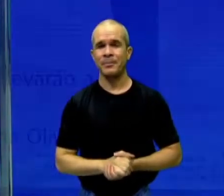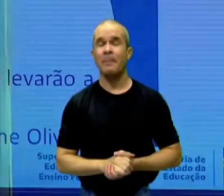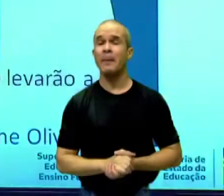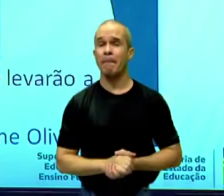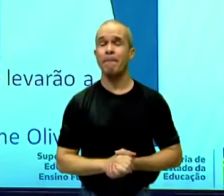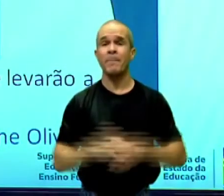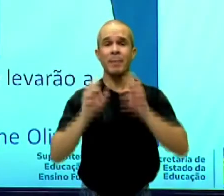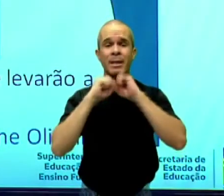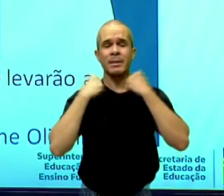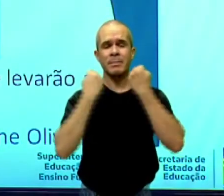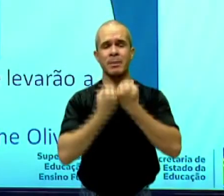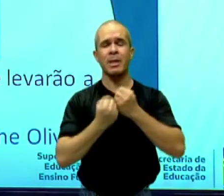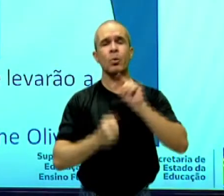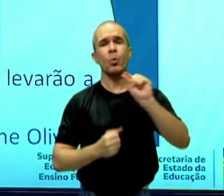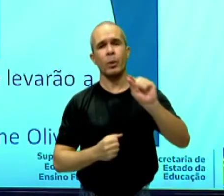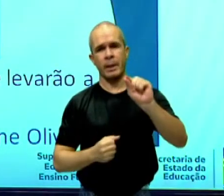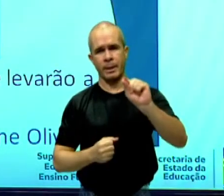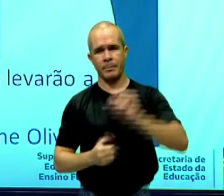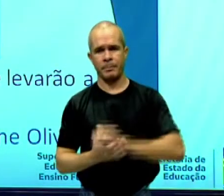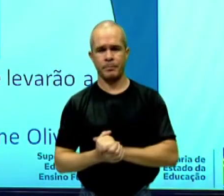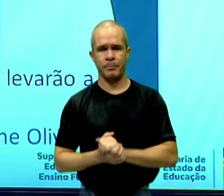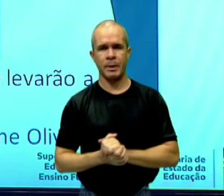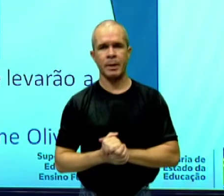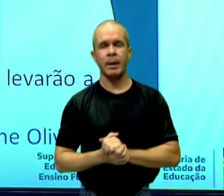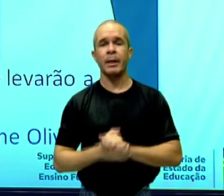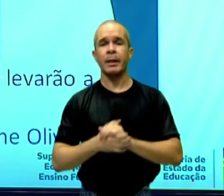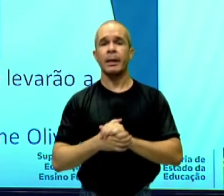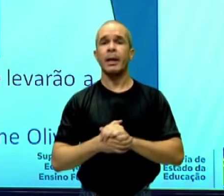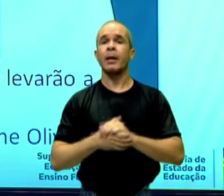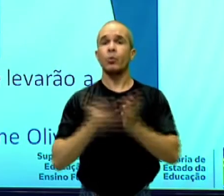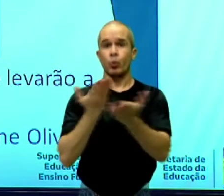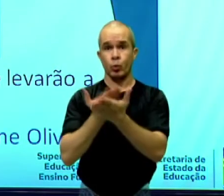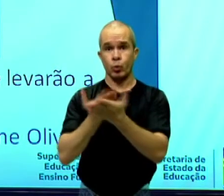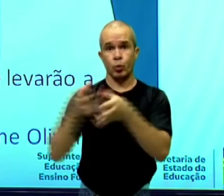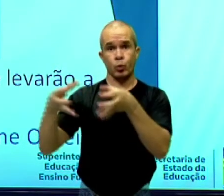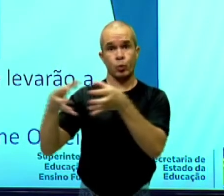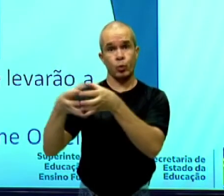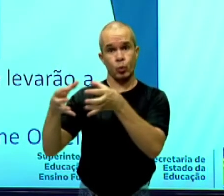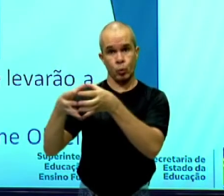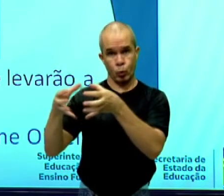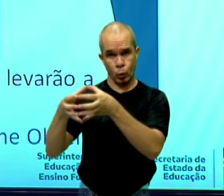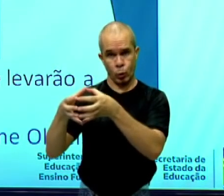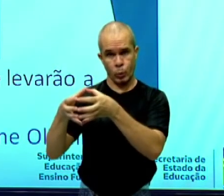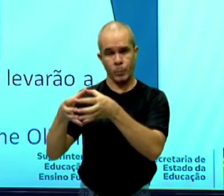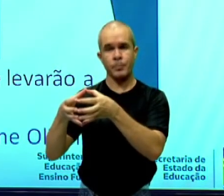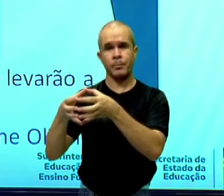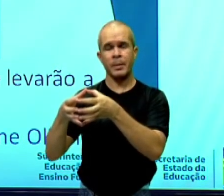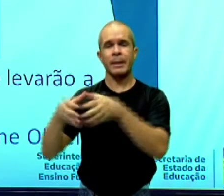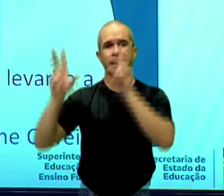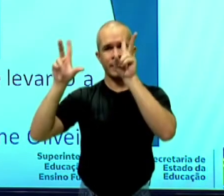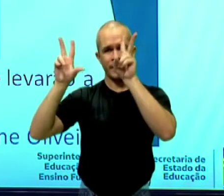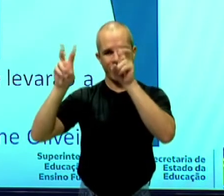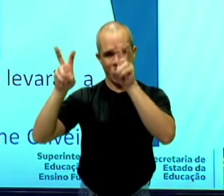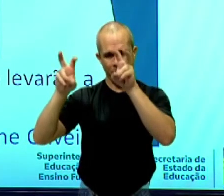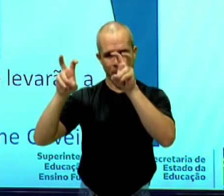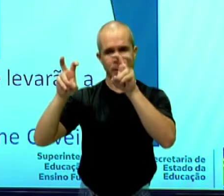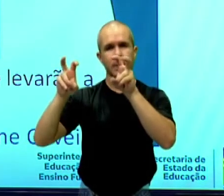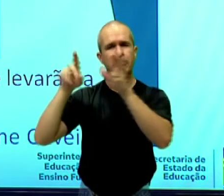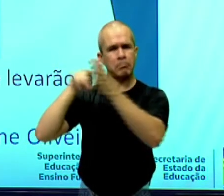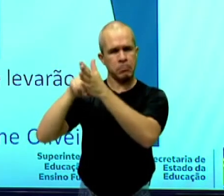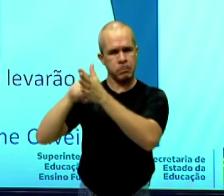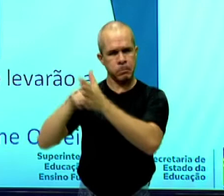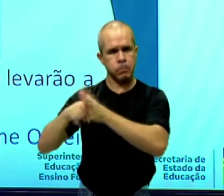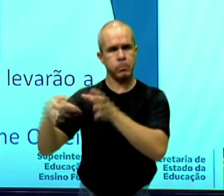seminário. O que é um seminário? É uma dinâmica de estudo em grupo, a partir da preposição da discussão de um